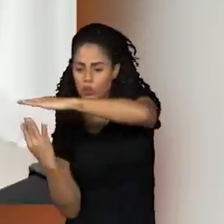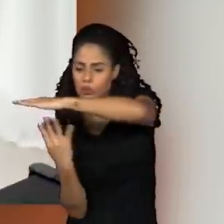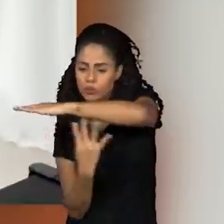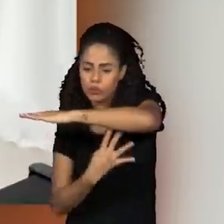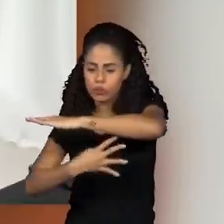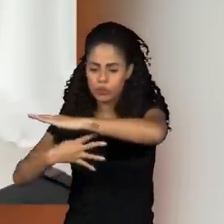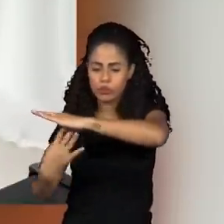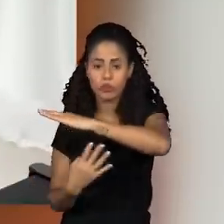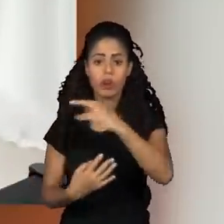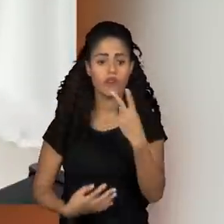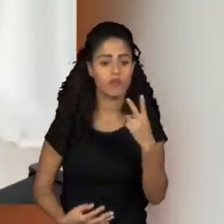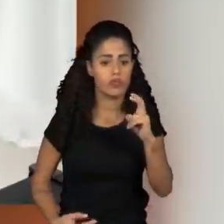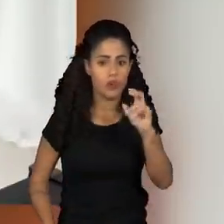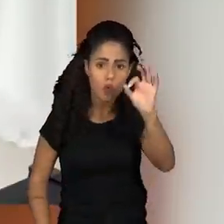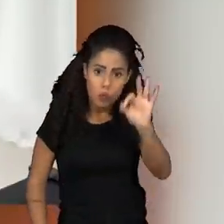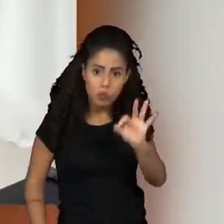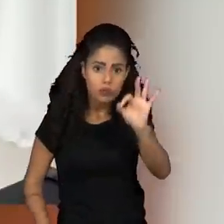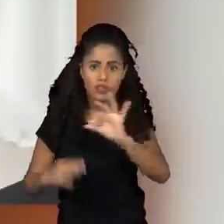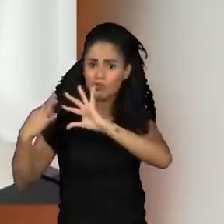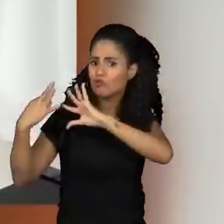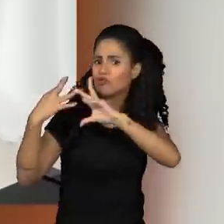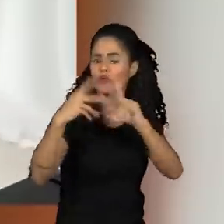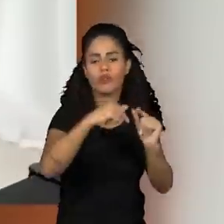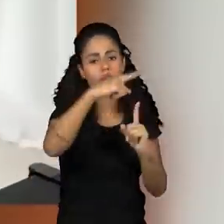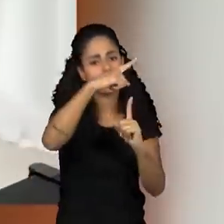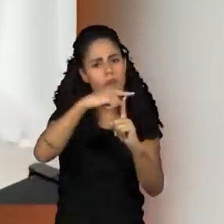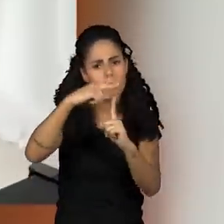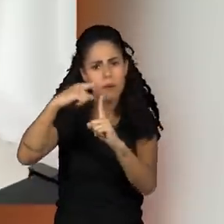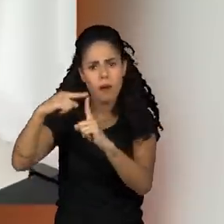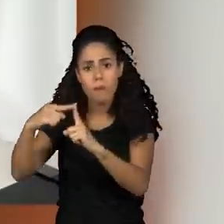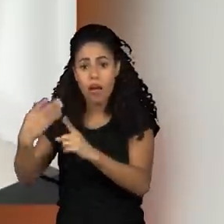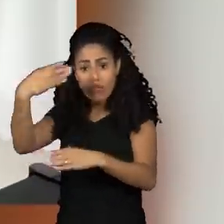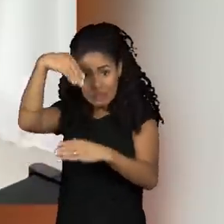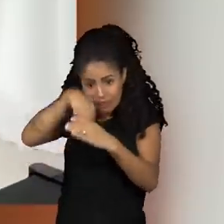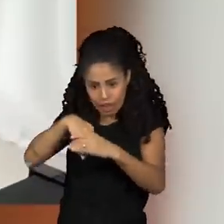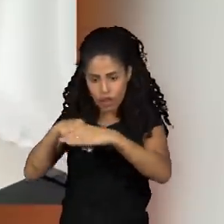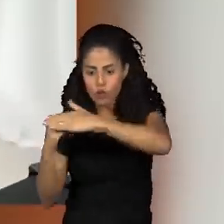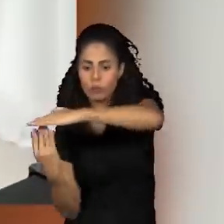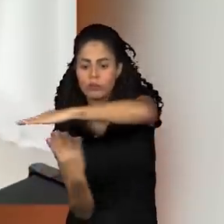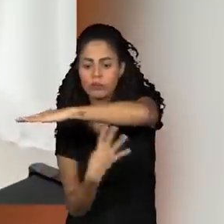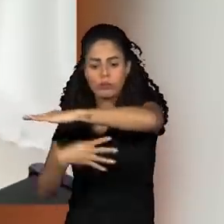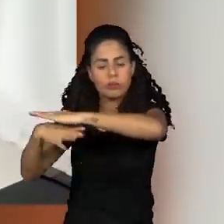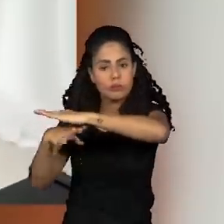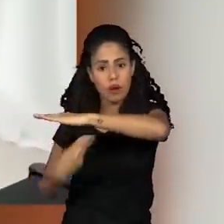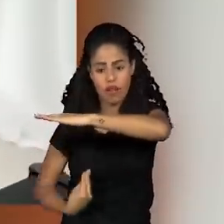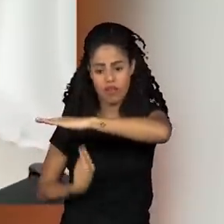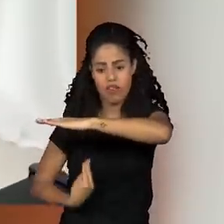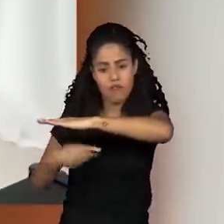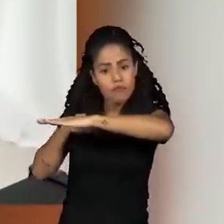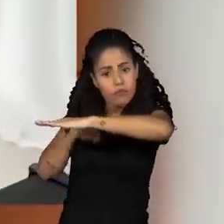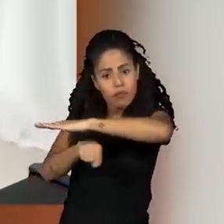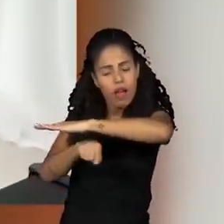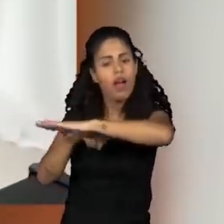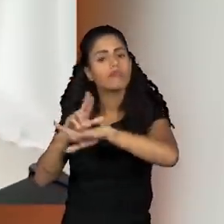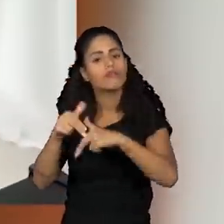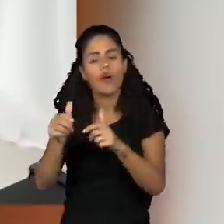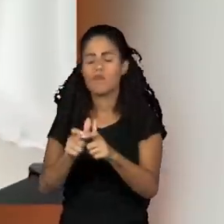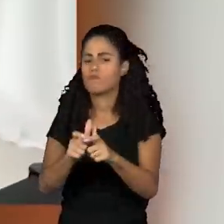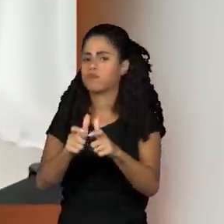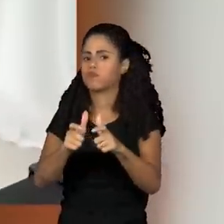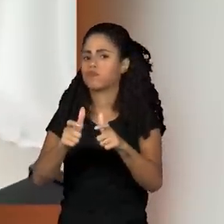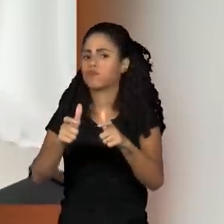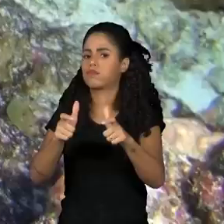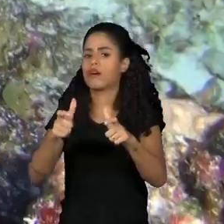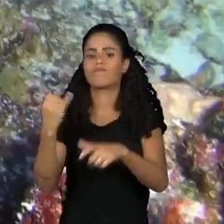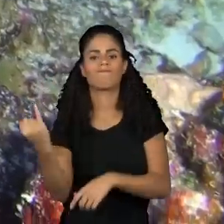e 25% de todas as espécies marinhas fazem uso desse ambiente. Então, só para a gente ver quão grande é a